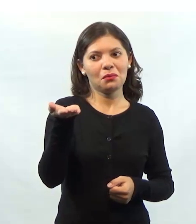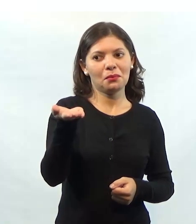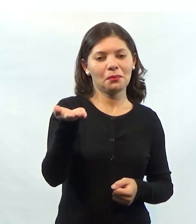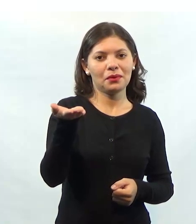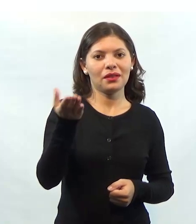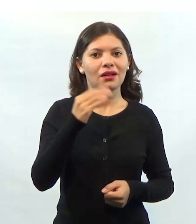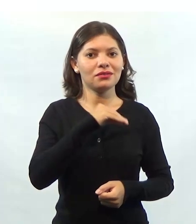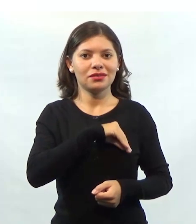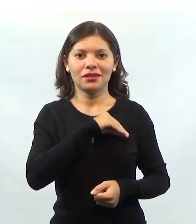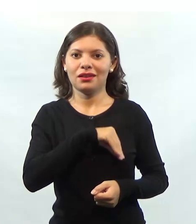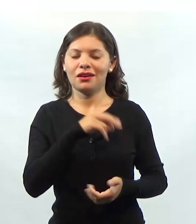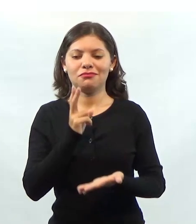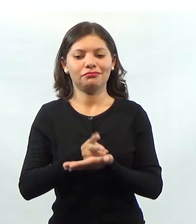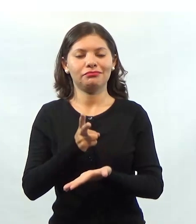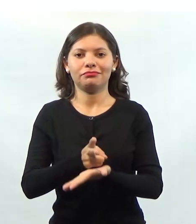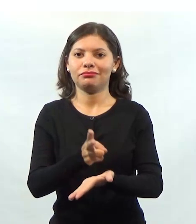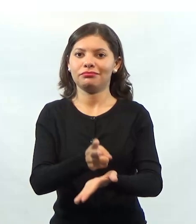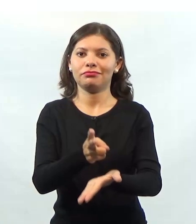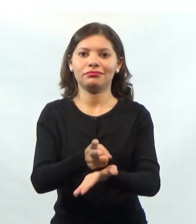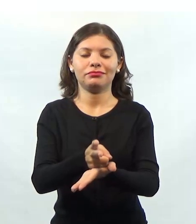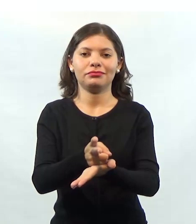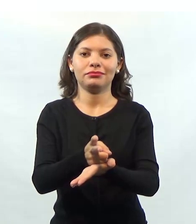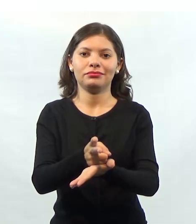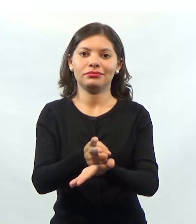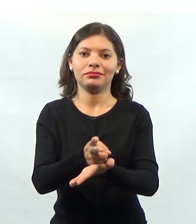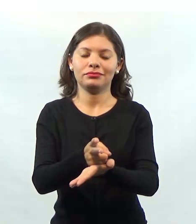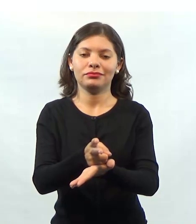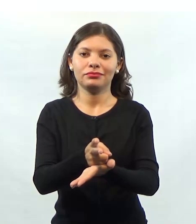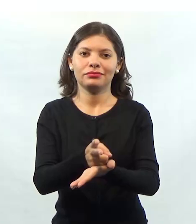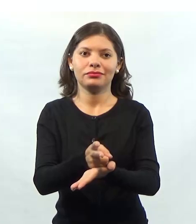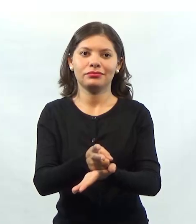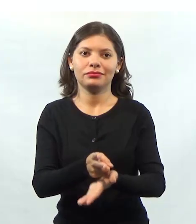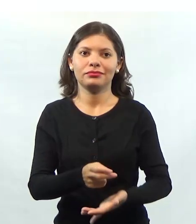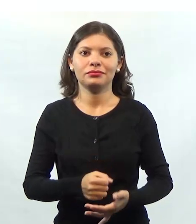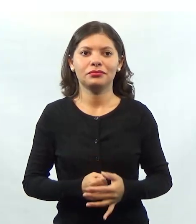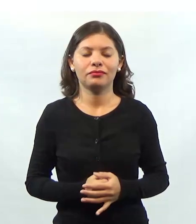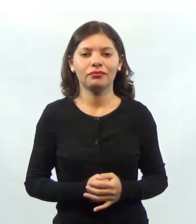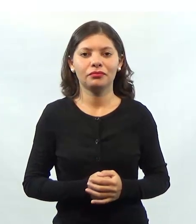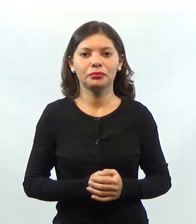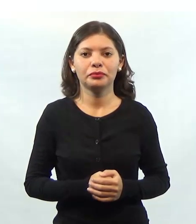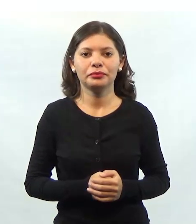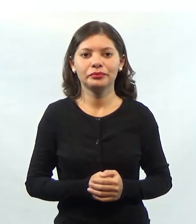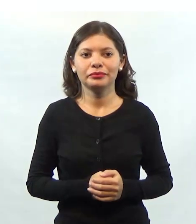Se ele tem um salário fixo, óbvio que se o garçom tem aí alguma comissão,